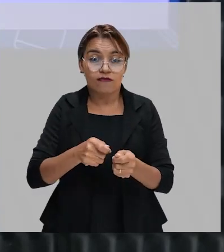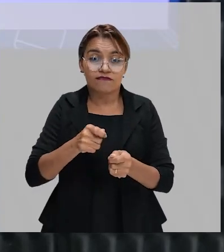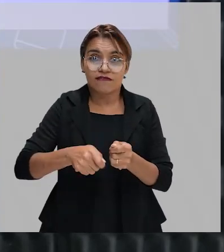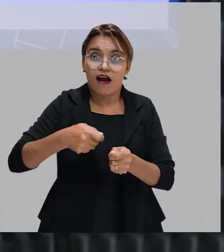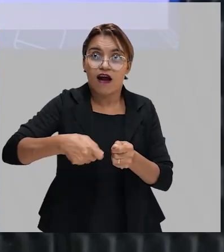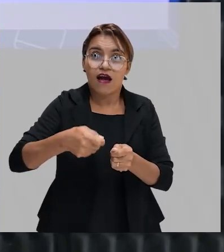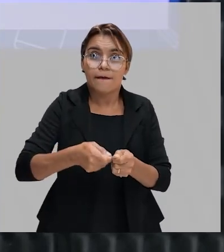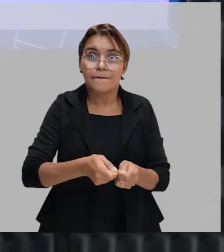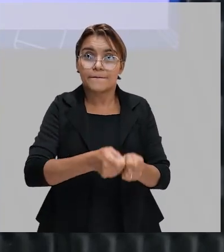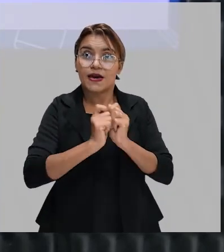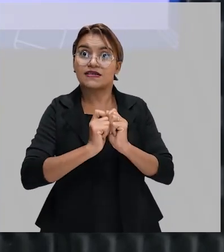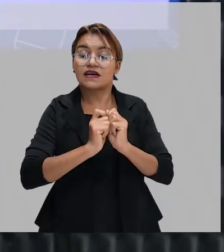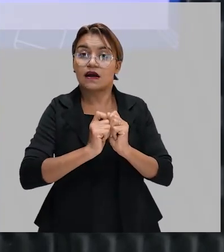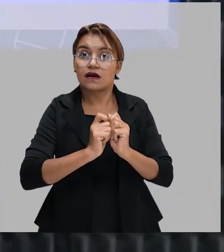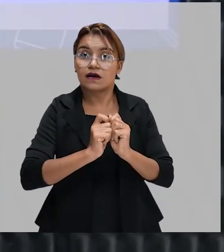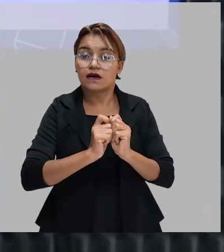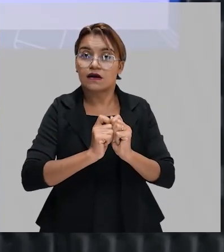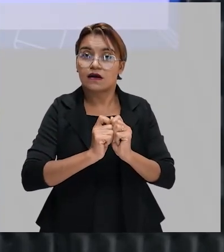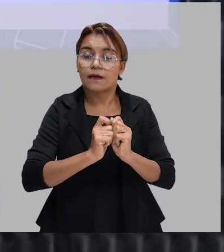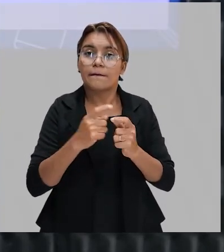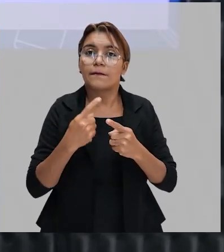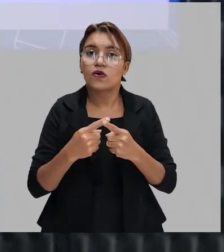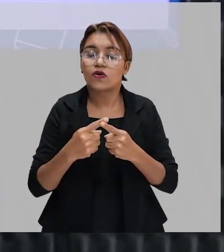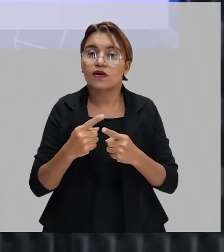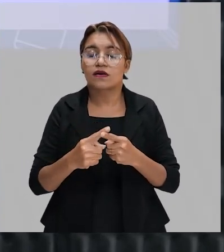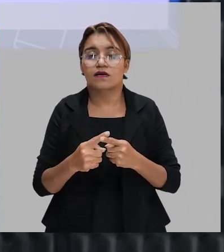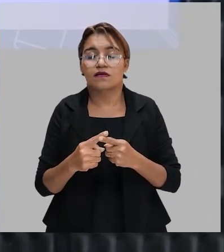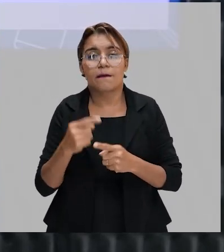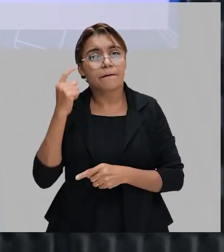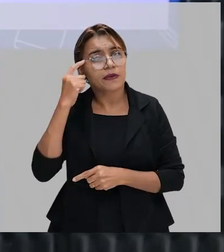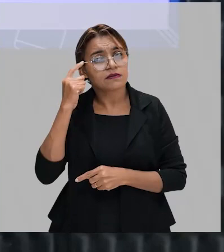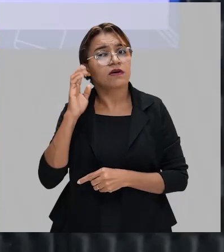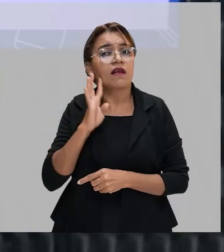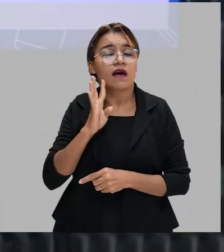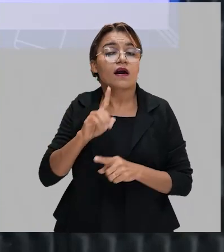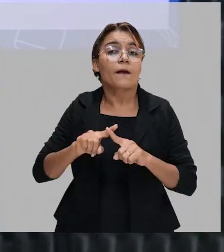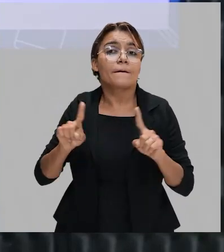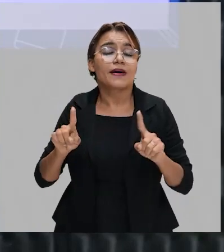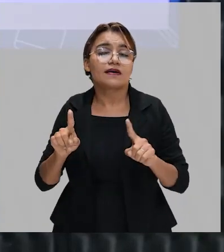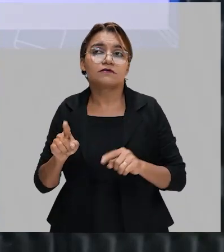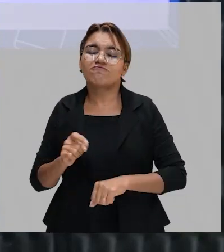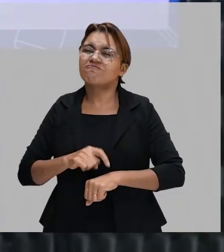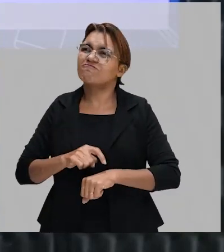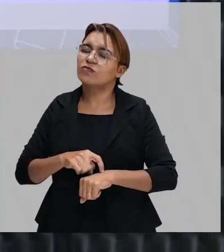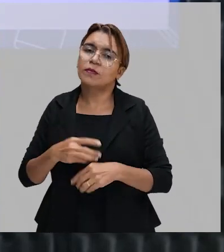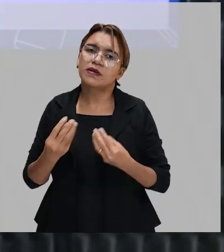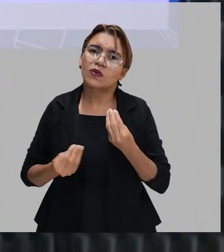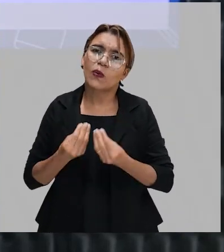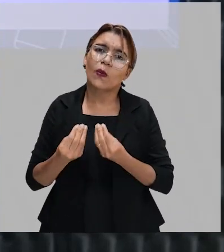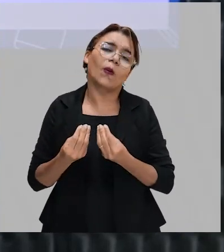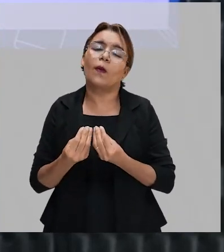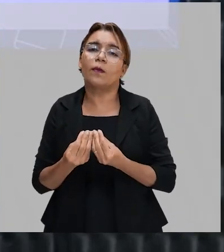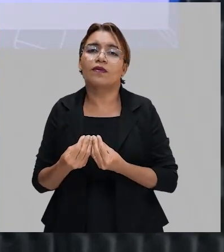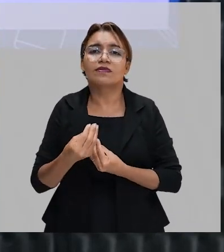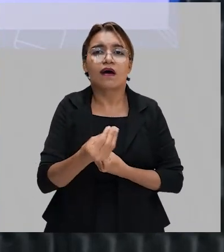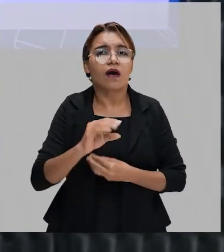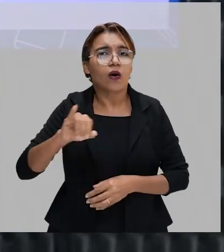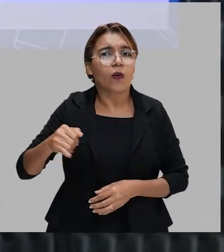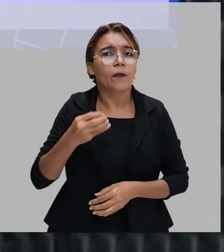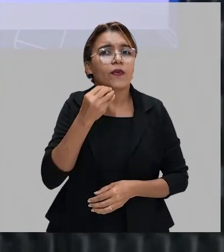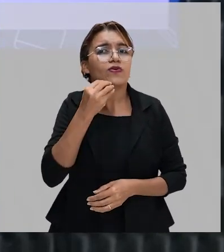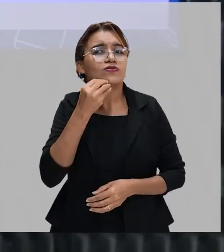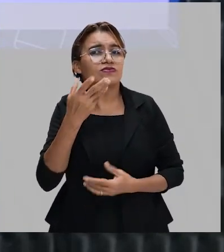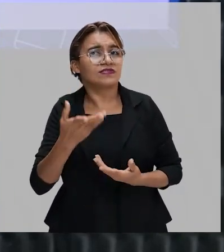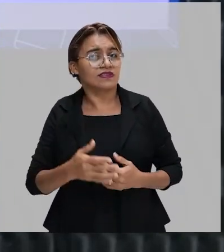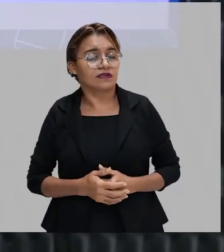É um pensamento legal. Só que existem situações onde não dá nem para você oferecer uma oportunidade,